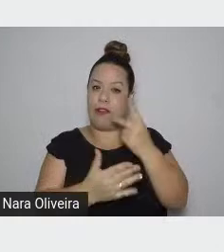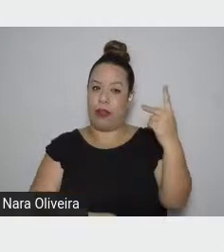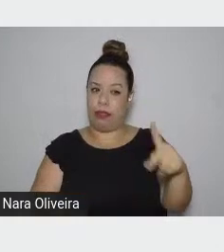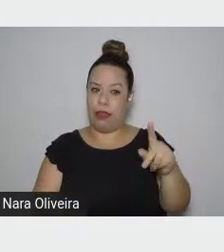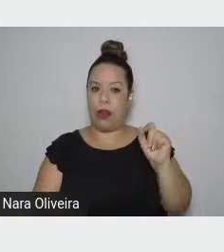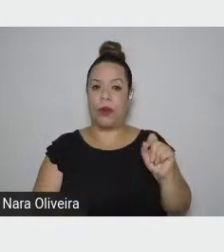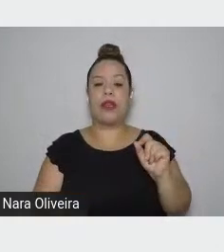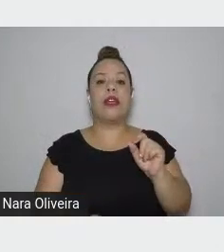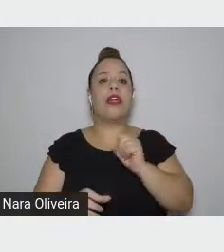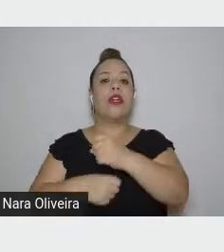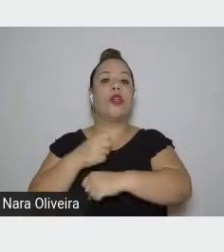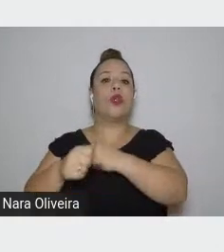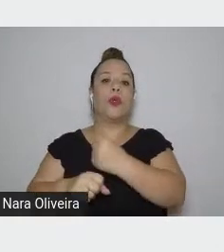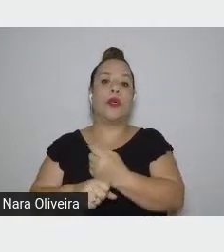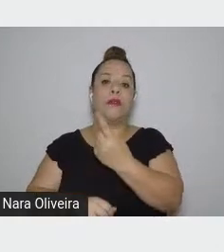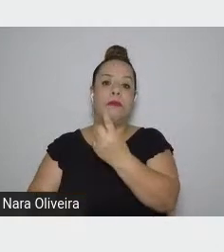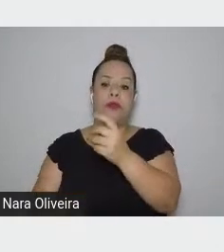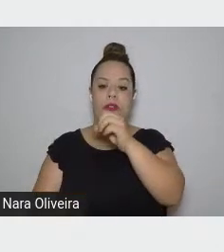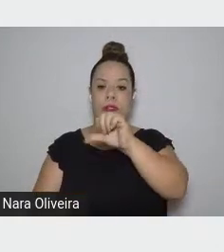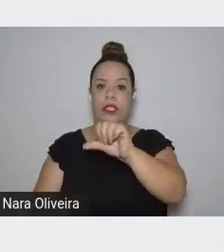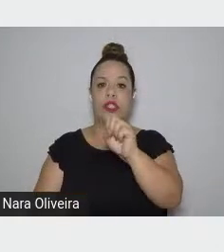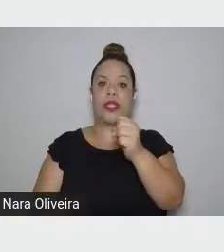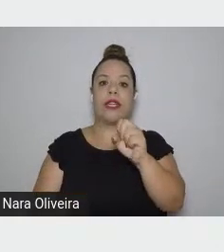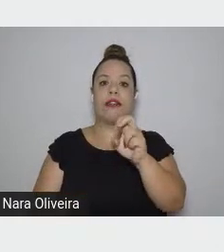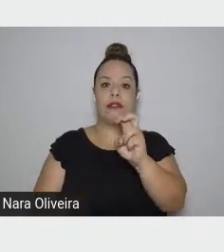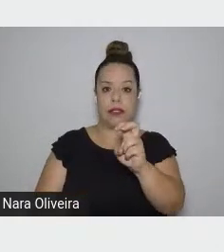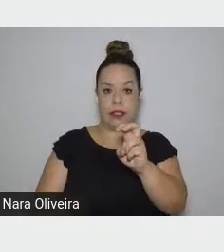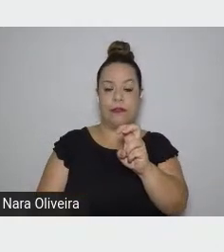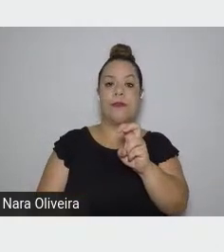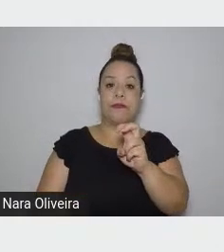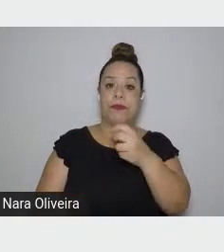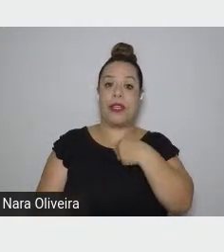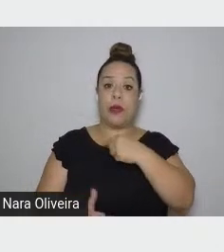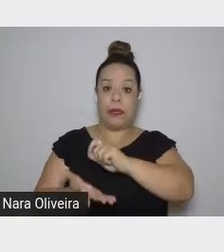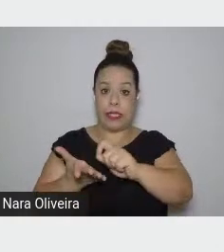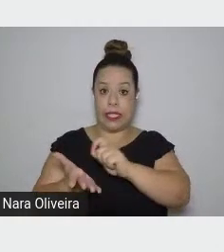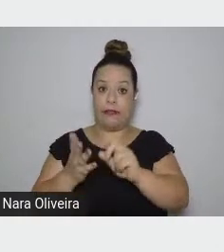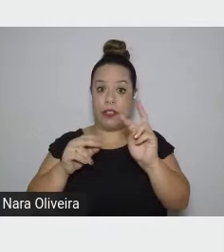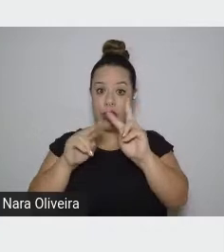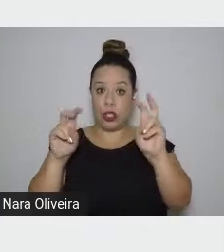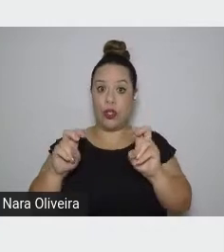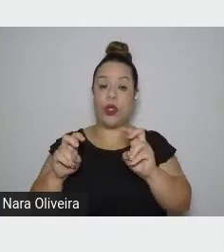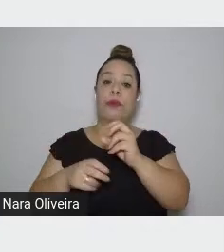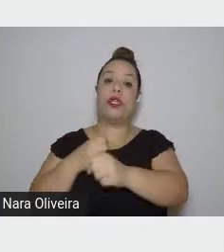85 e escrevi sobre ele em 86.